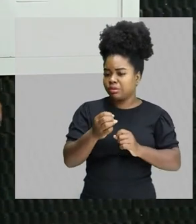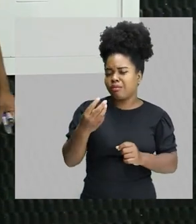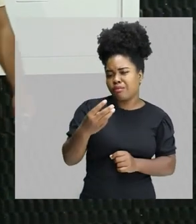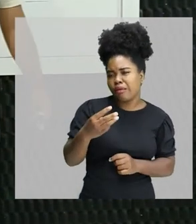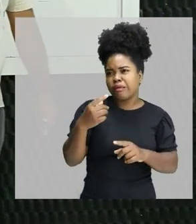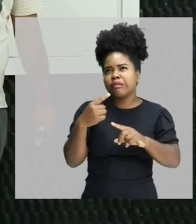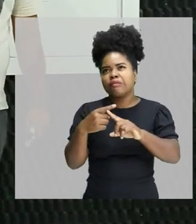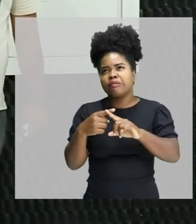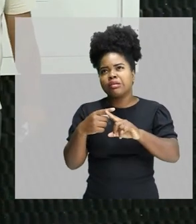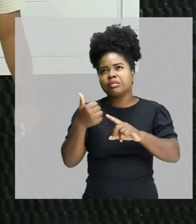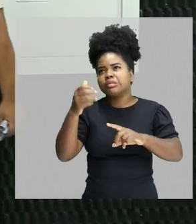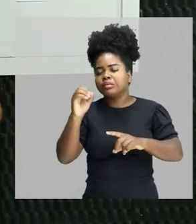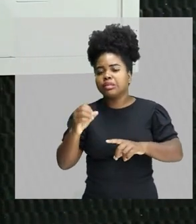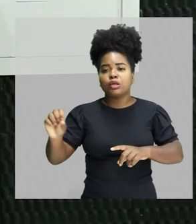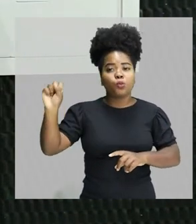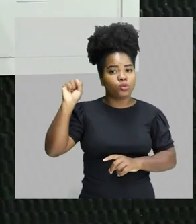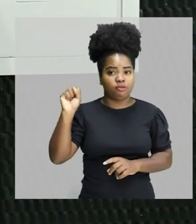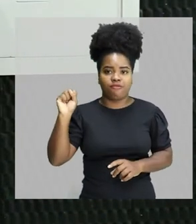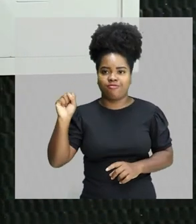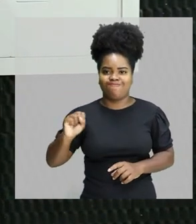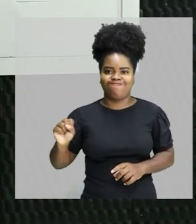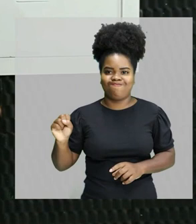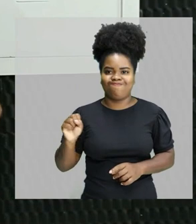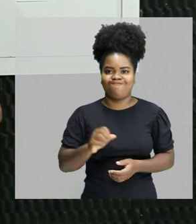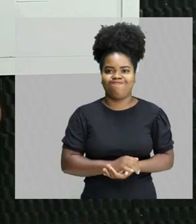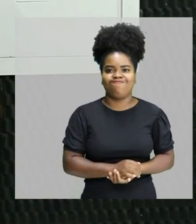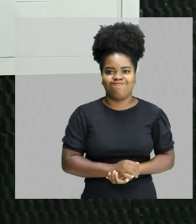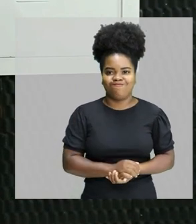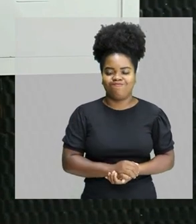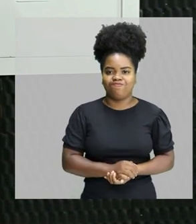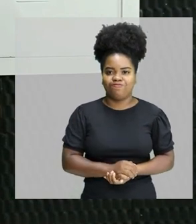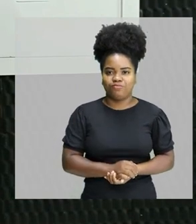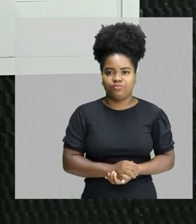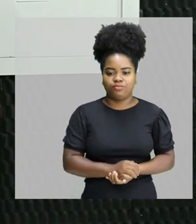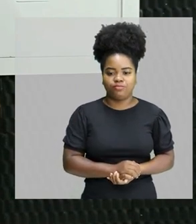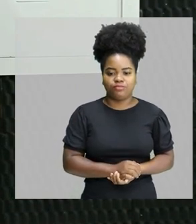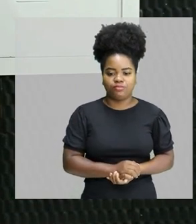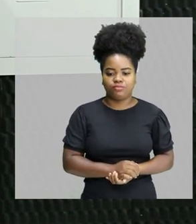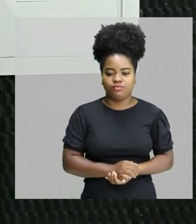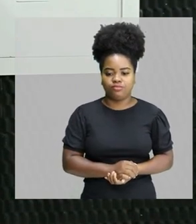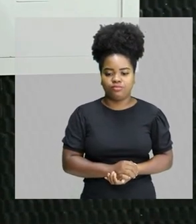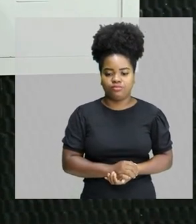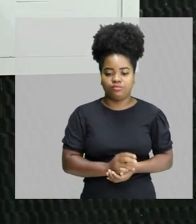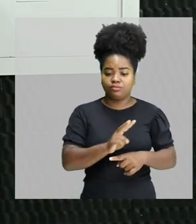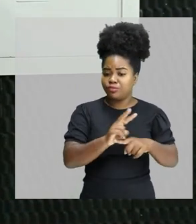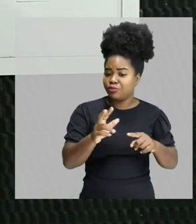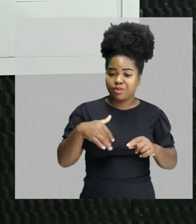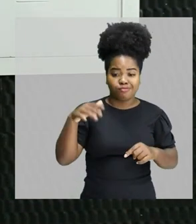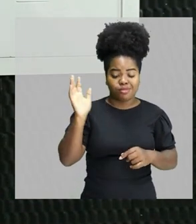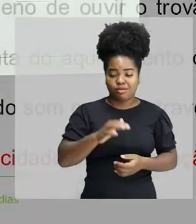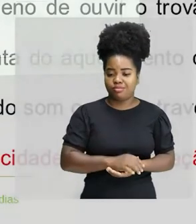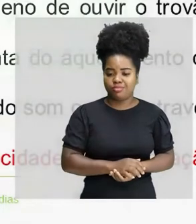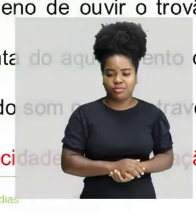vezes 10 a oitava metros por segundo. 300 mil quilômetros por segundo. Está ok? Então, é velocidade muito grande.